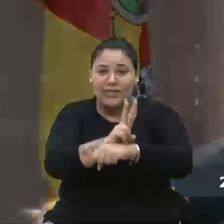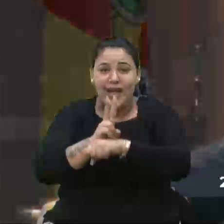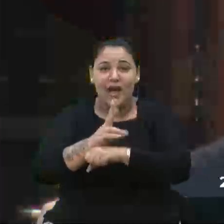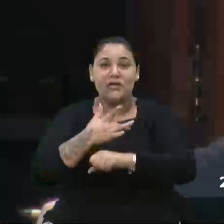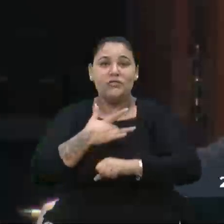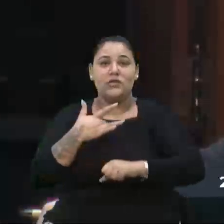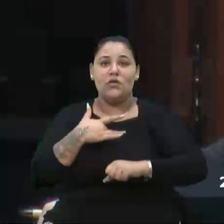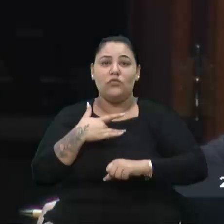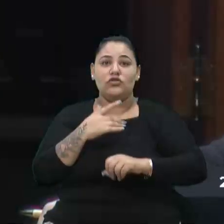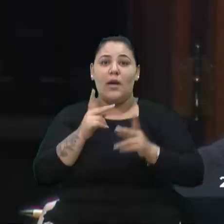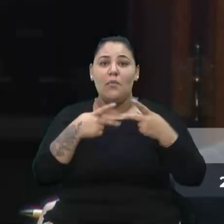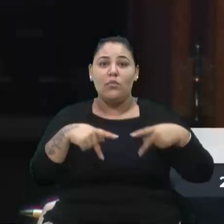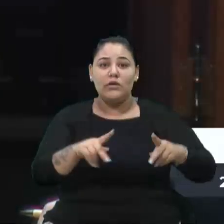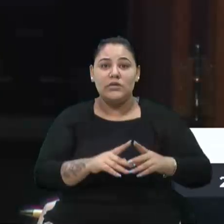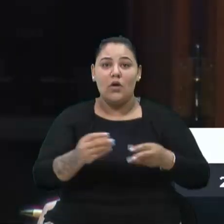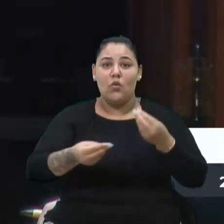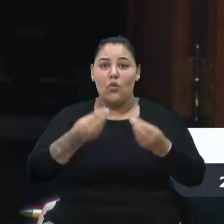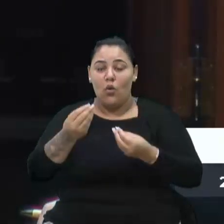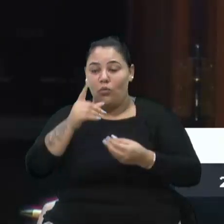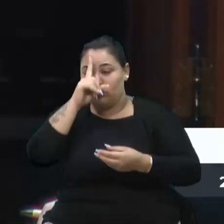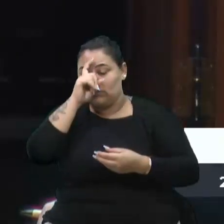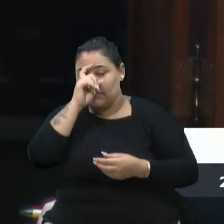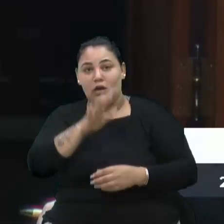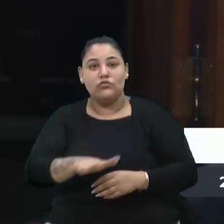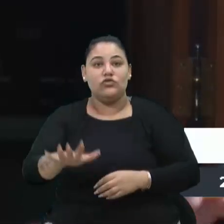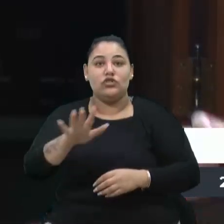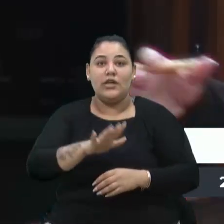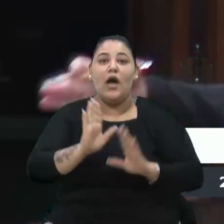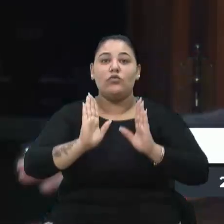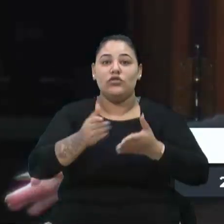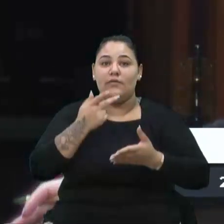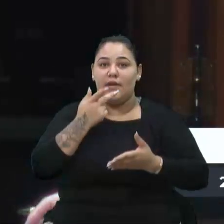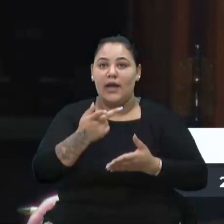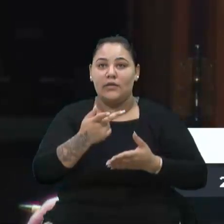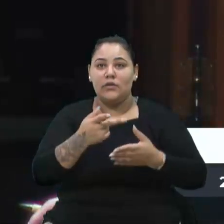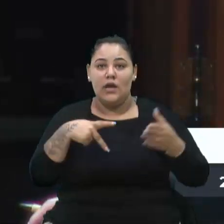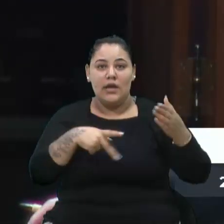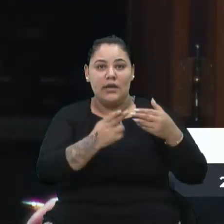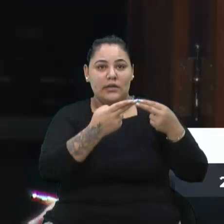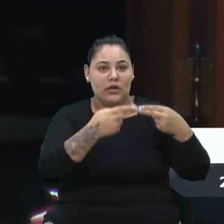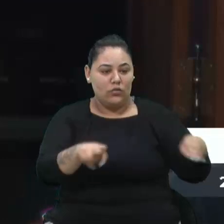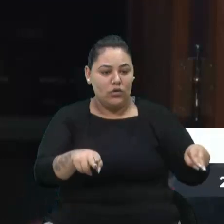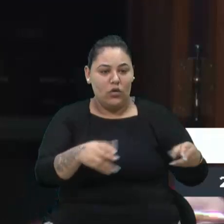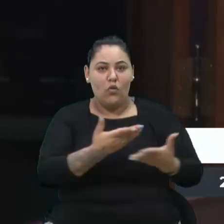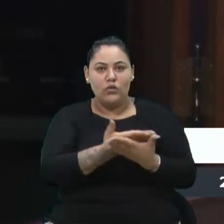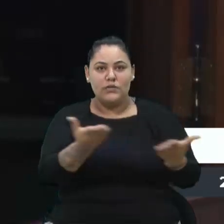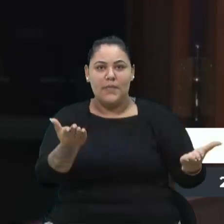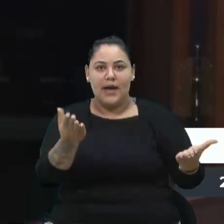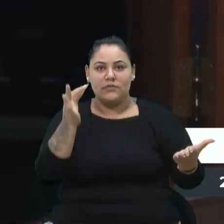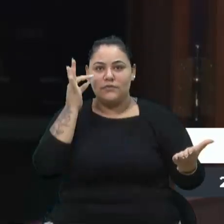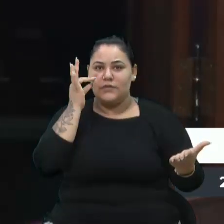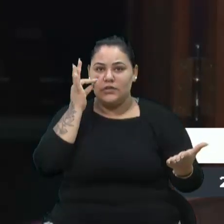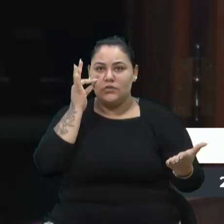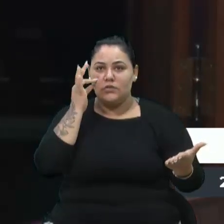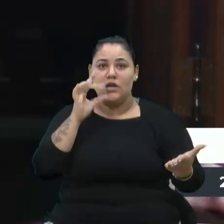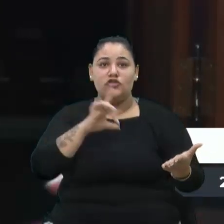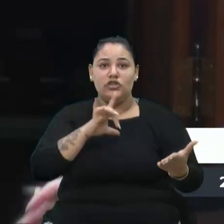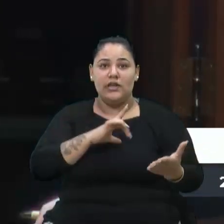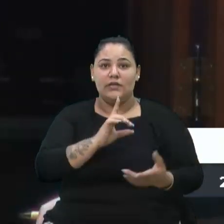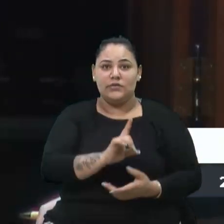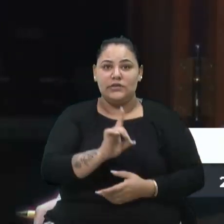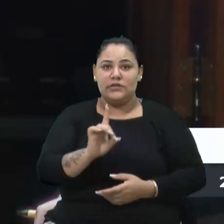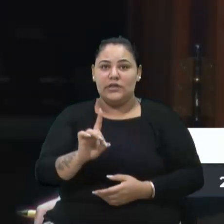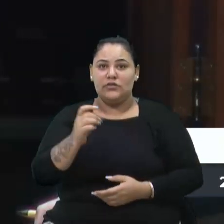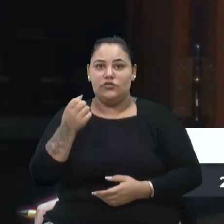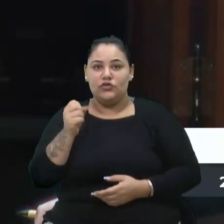como o caso aqui do Hospital Geral, que inaugurou o espaço físico, temos ali os 118